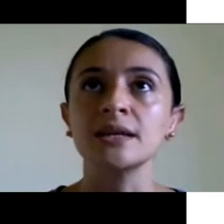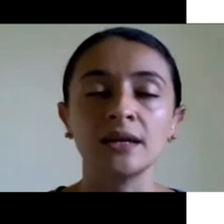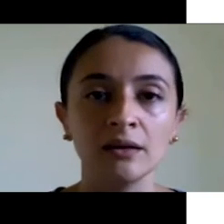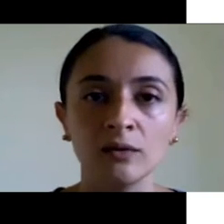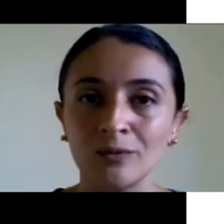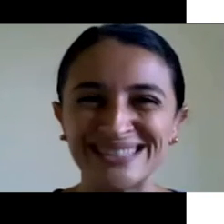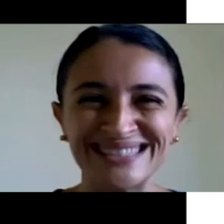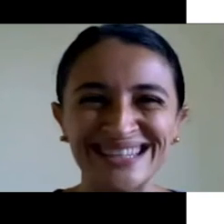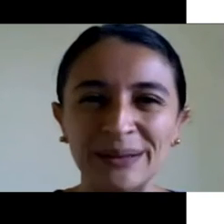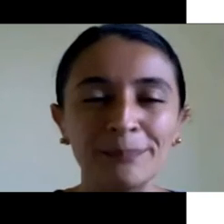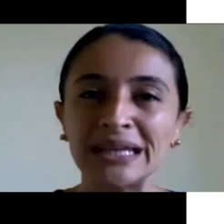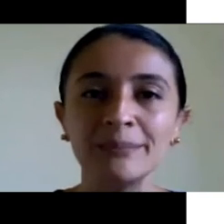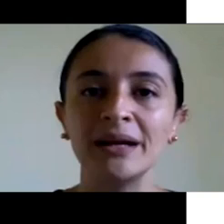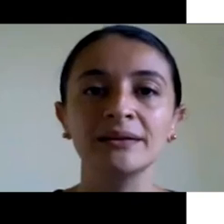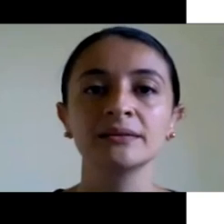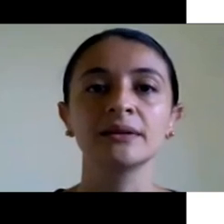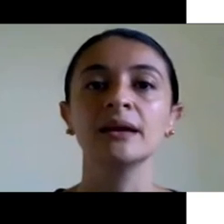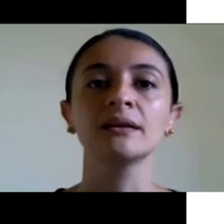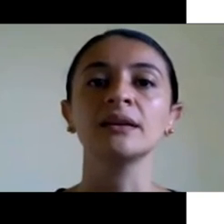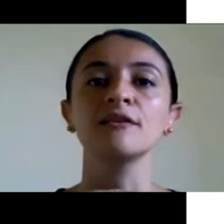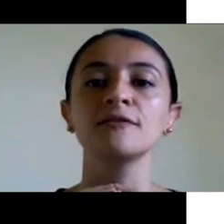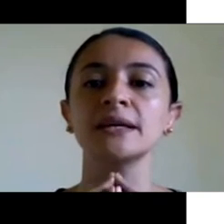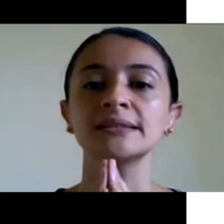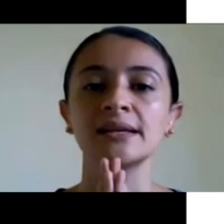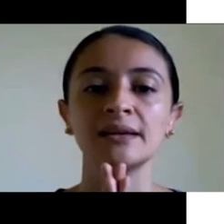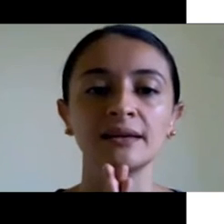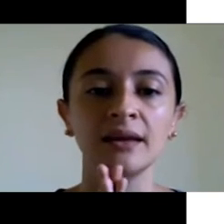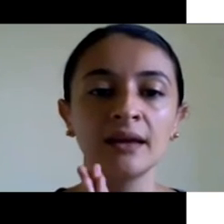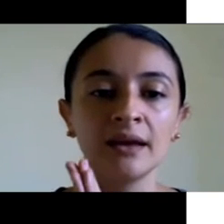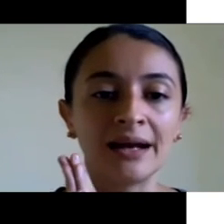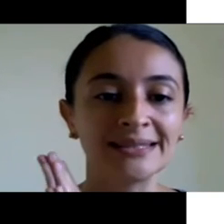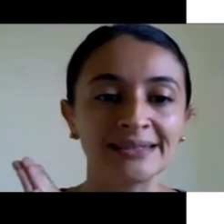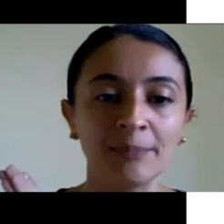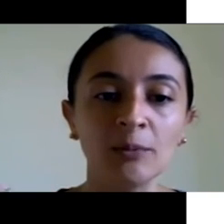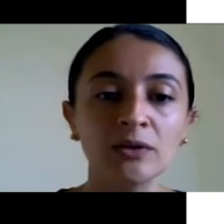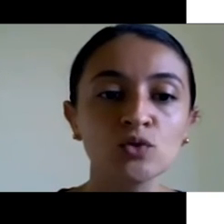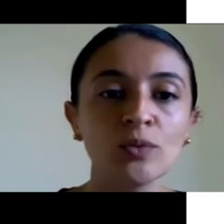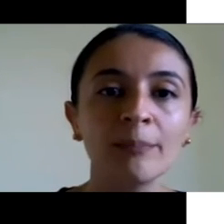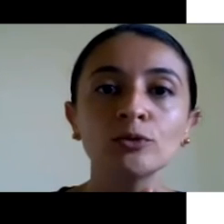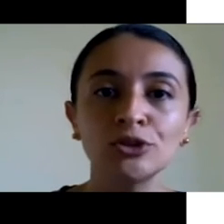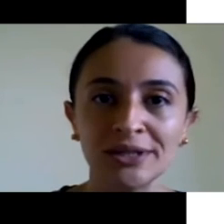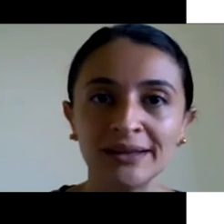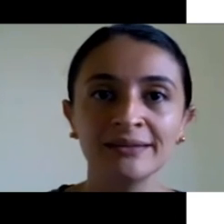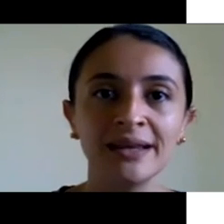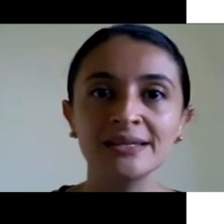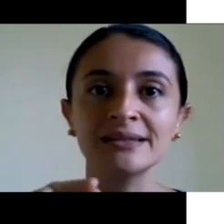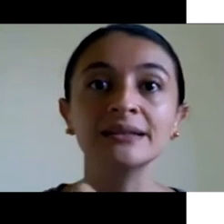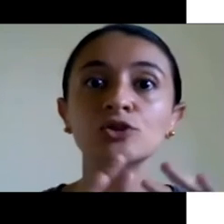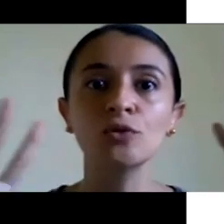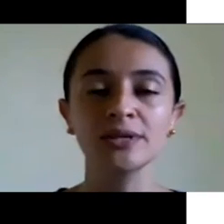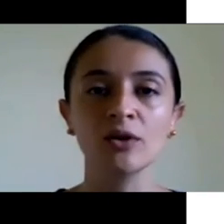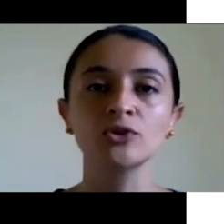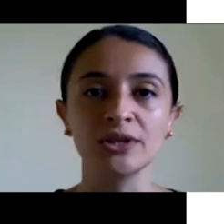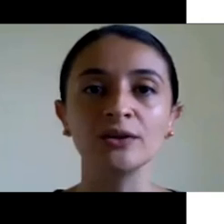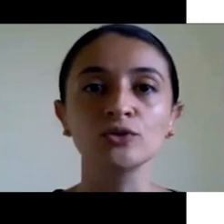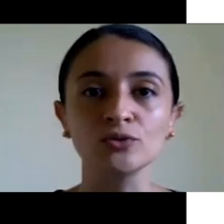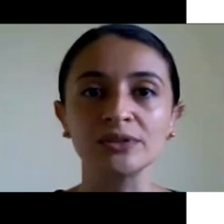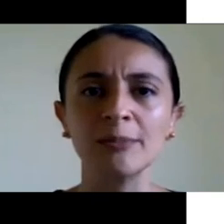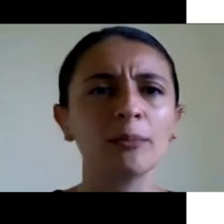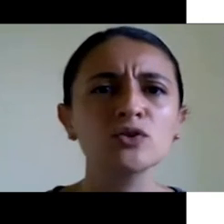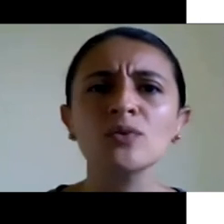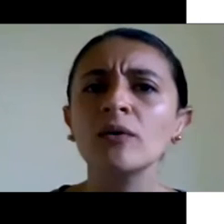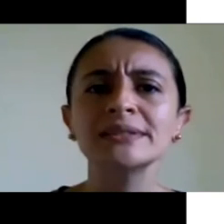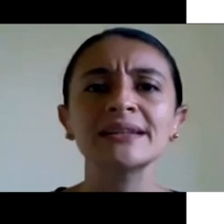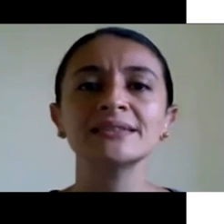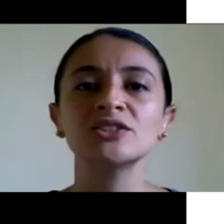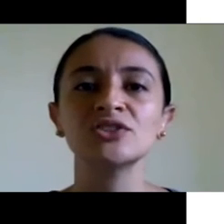fica sem uma assistência mínima, né? Ninguém fica sem acessar pelo menos uma pontinha desse tanto de coisa que eu mostrei do SUS.